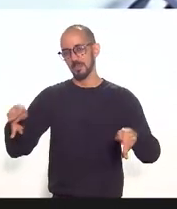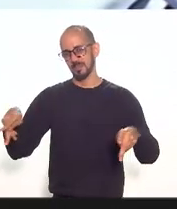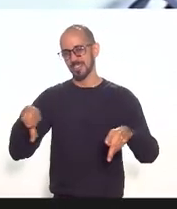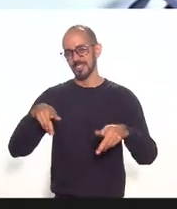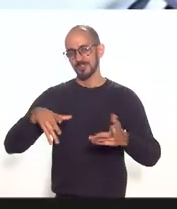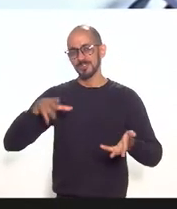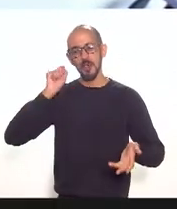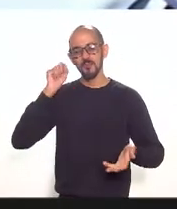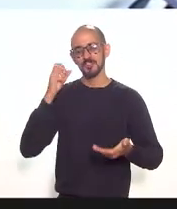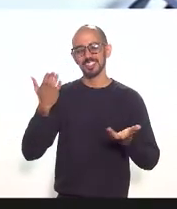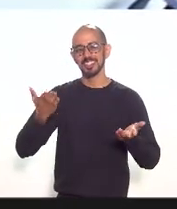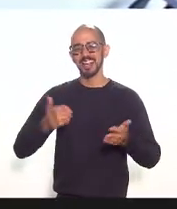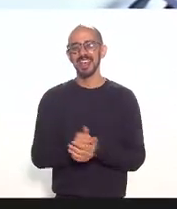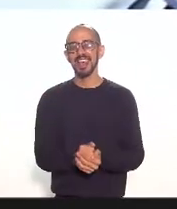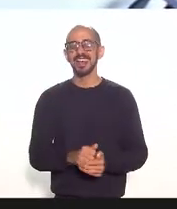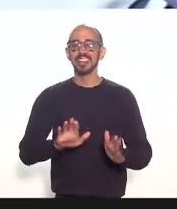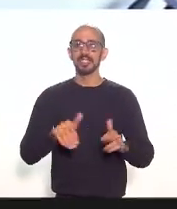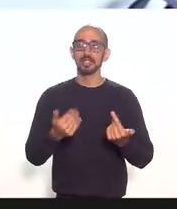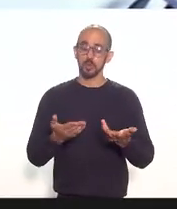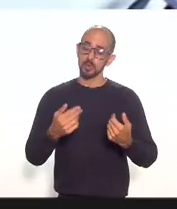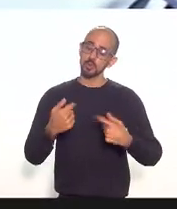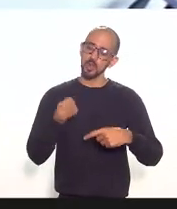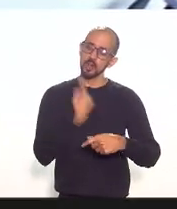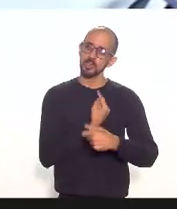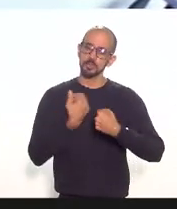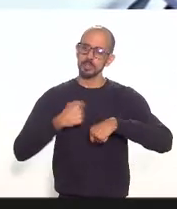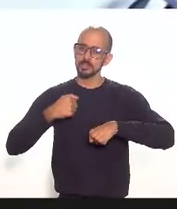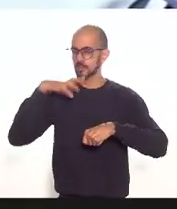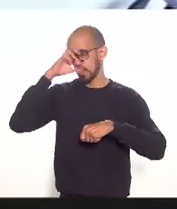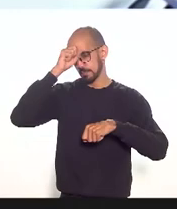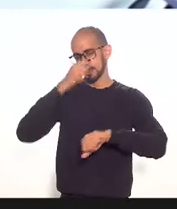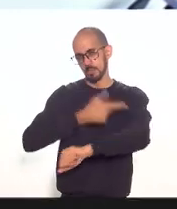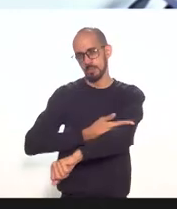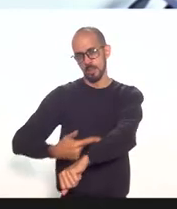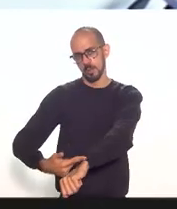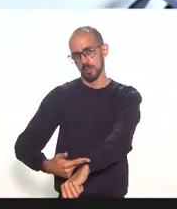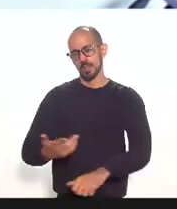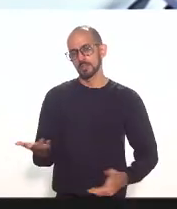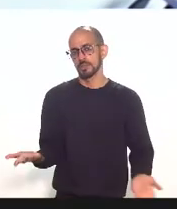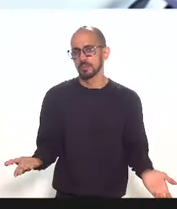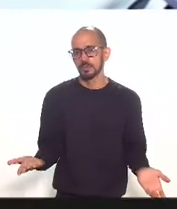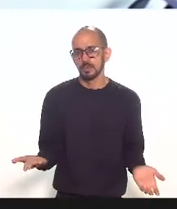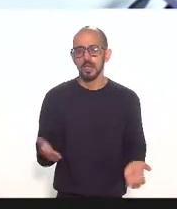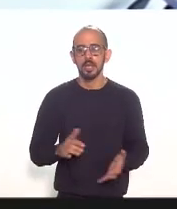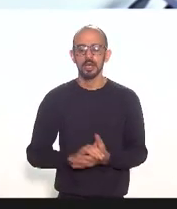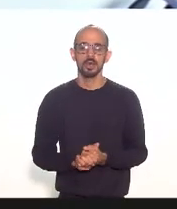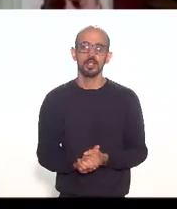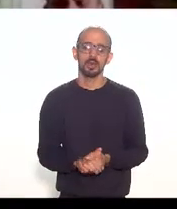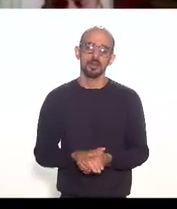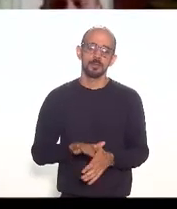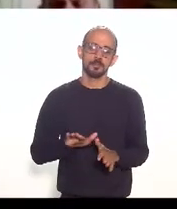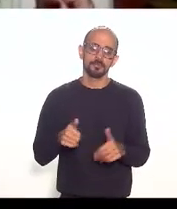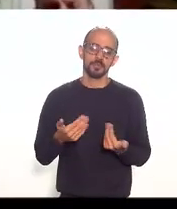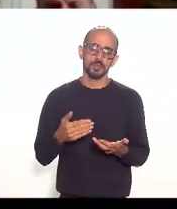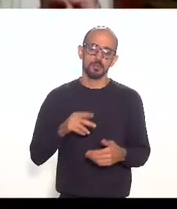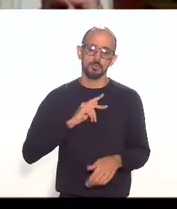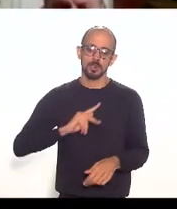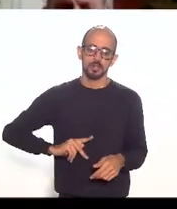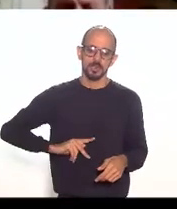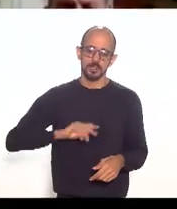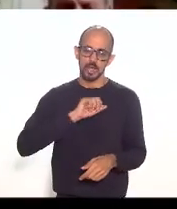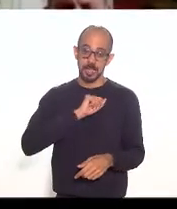reeducar quando começou o plenário os deputados aqui presentes sabem disso o presidente André Siliano